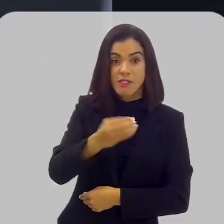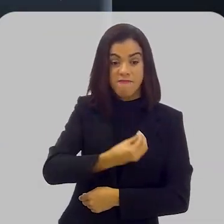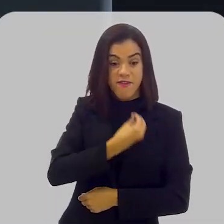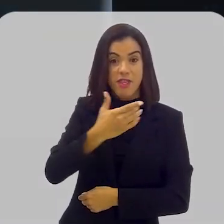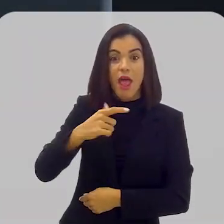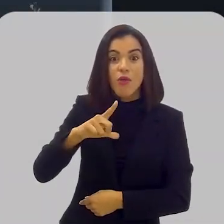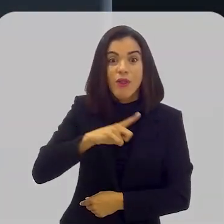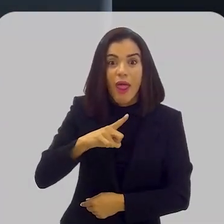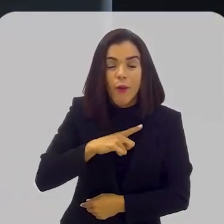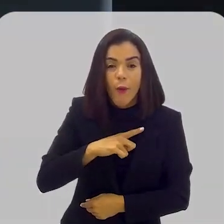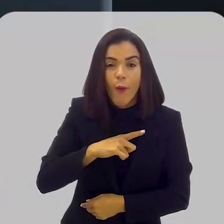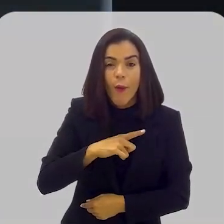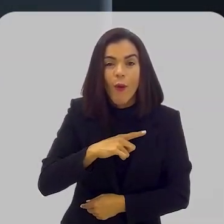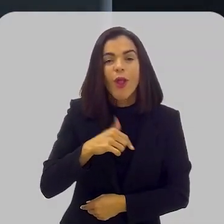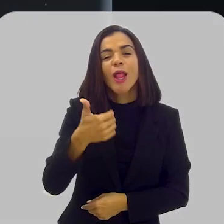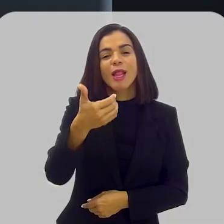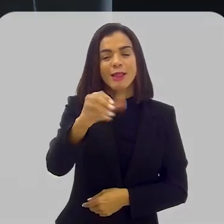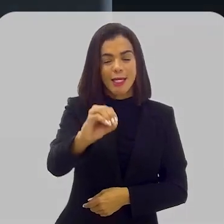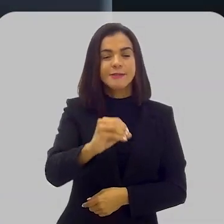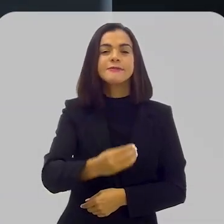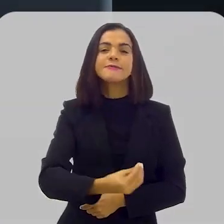Dez vidas eu tivesse.